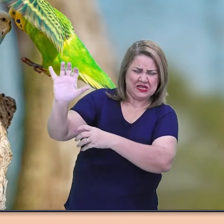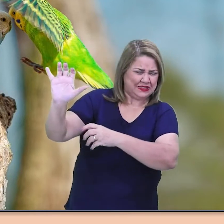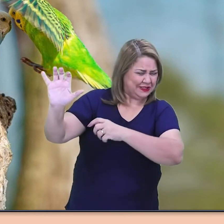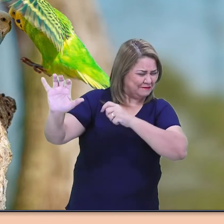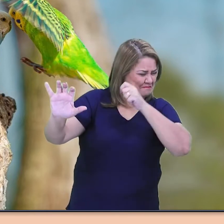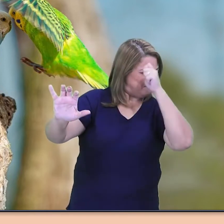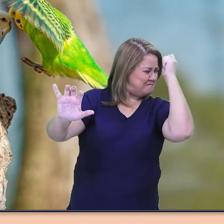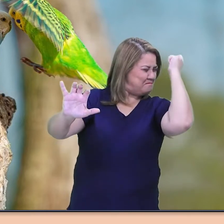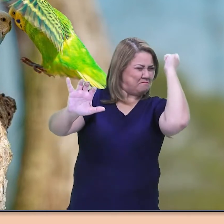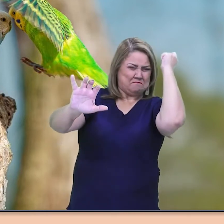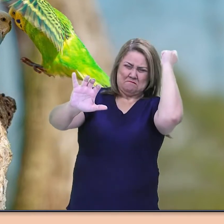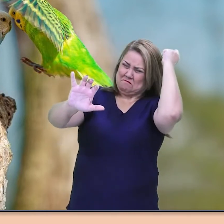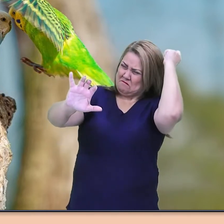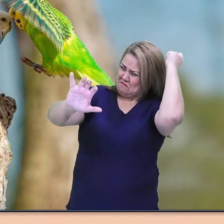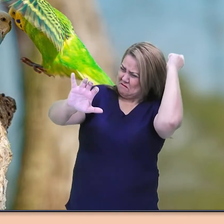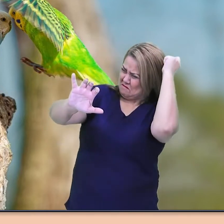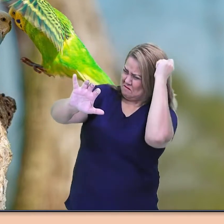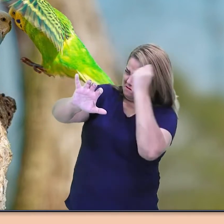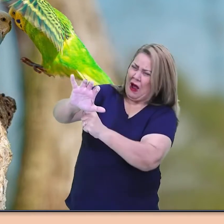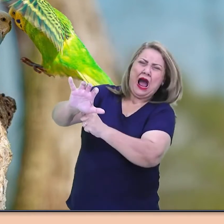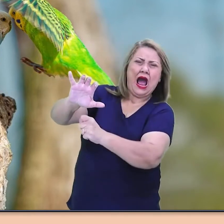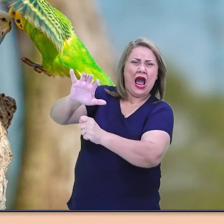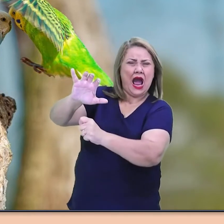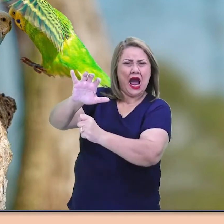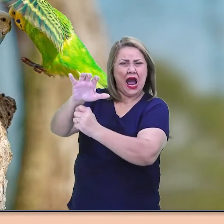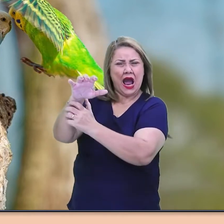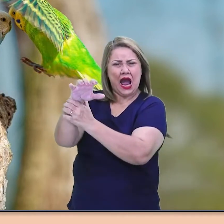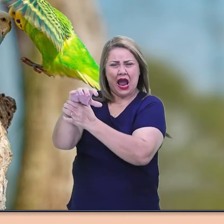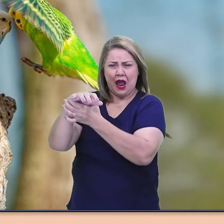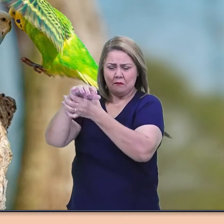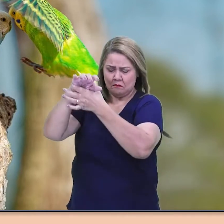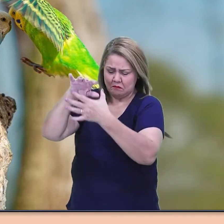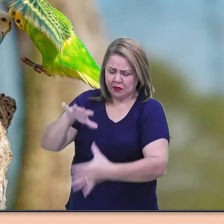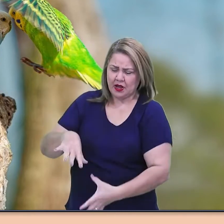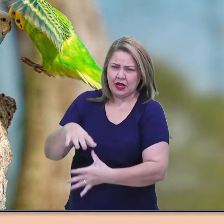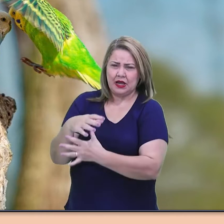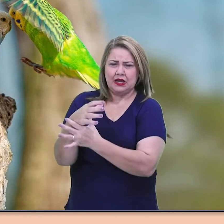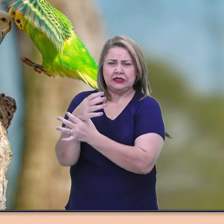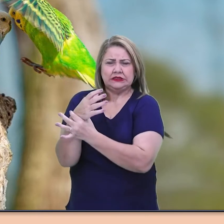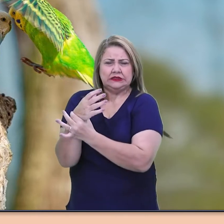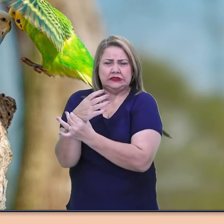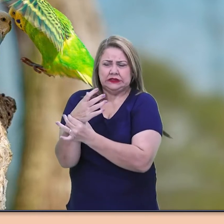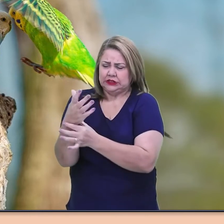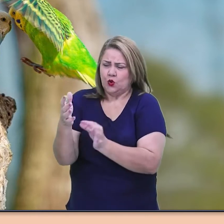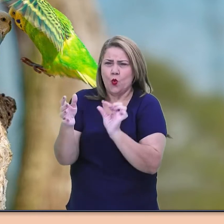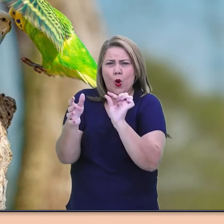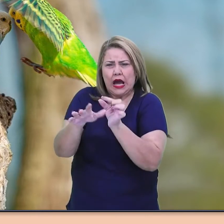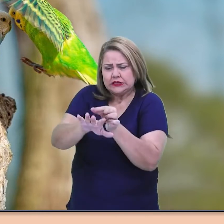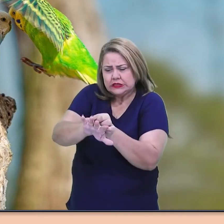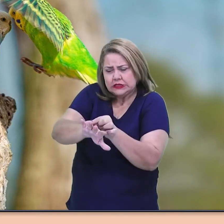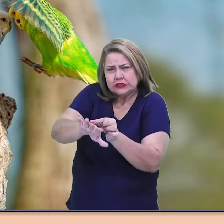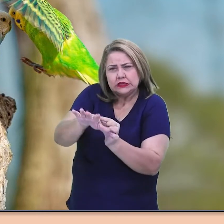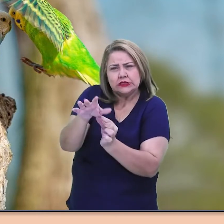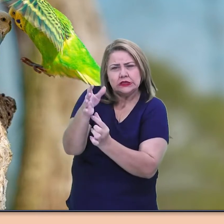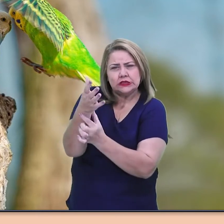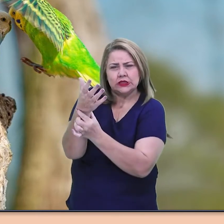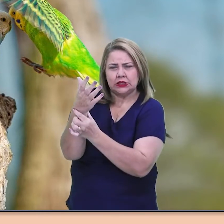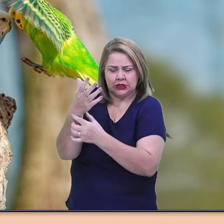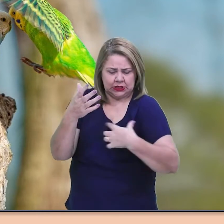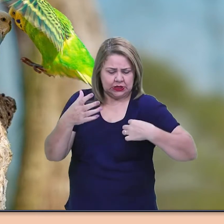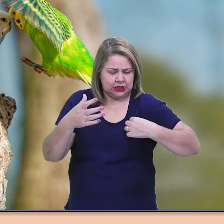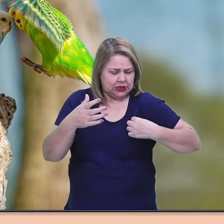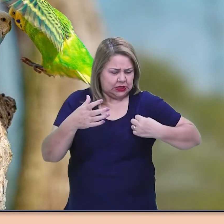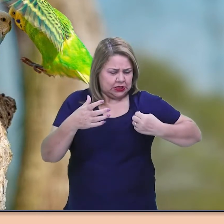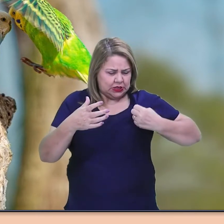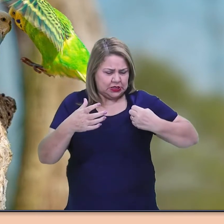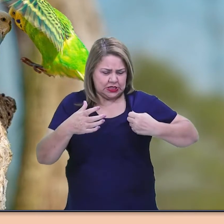decepou-a noutro golpe, cerce quase a juntura do pulso. Enrolando um punho mutilado na